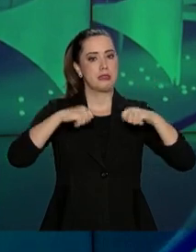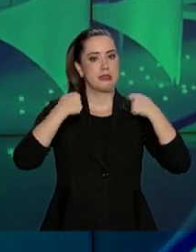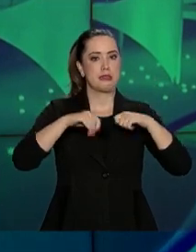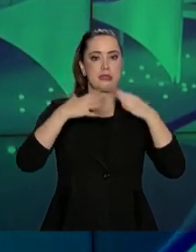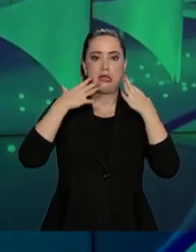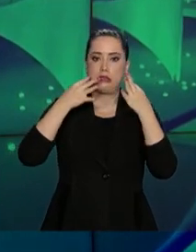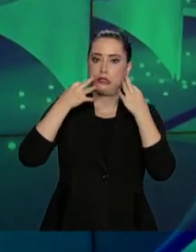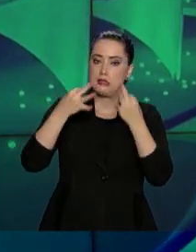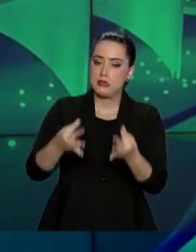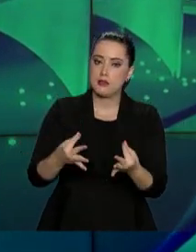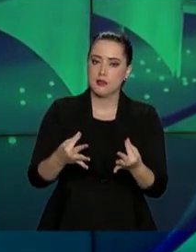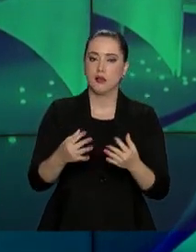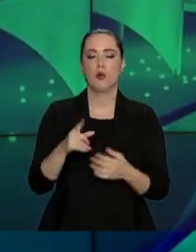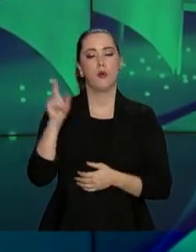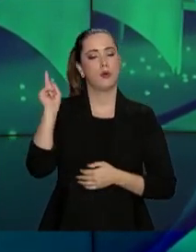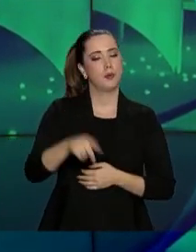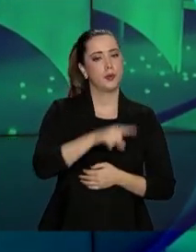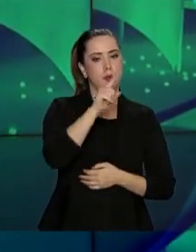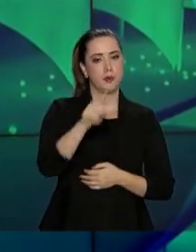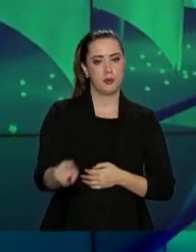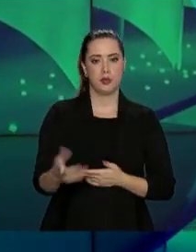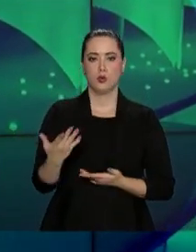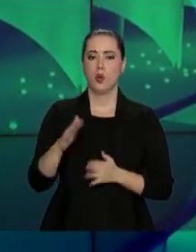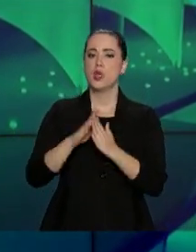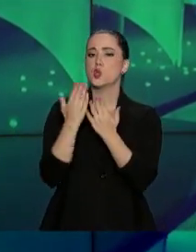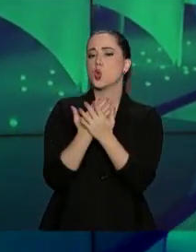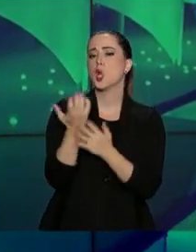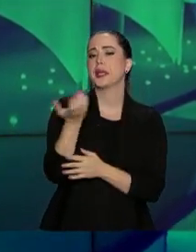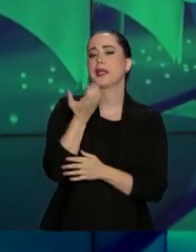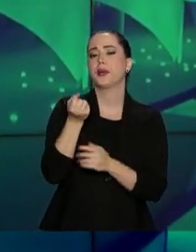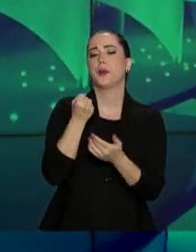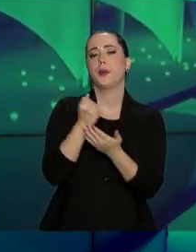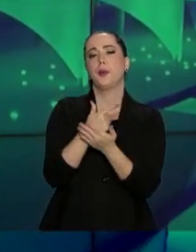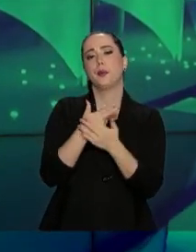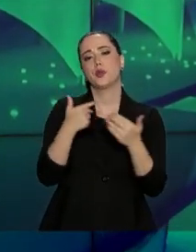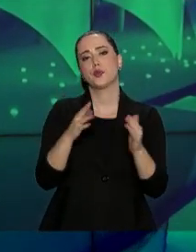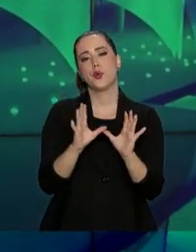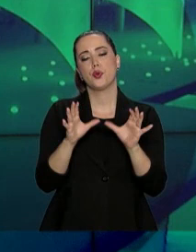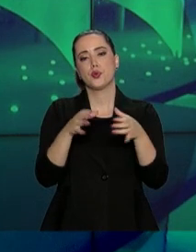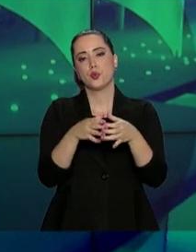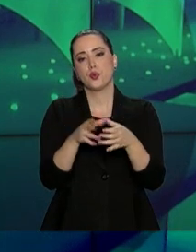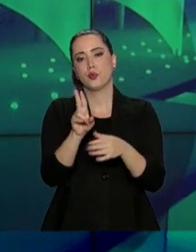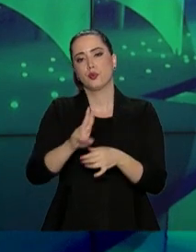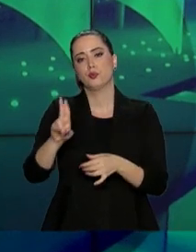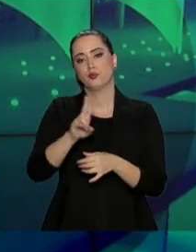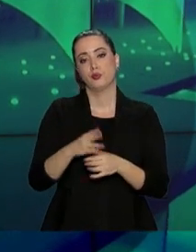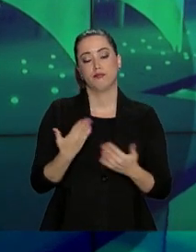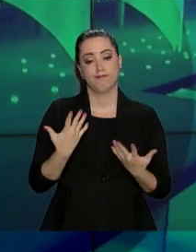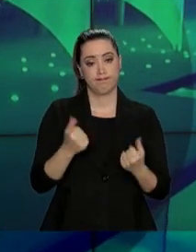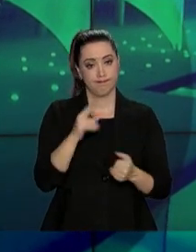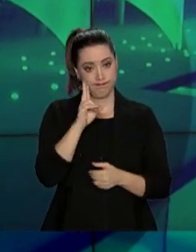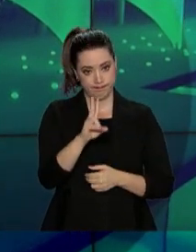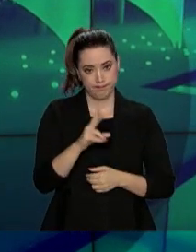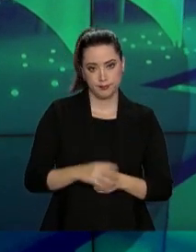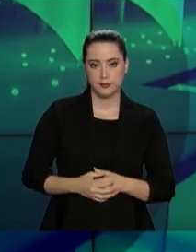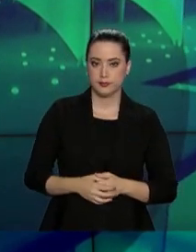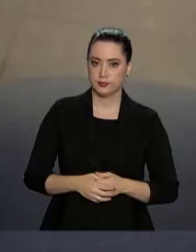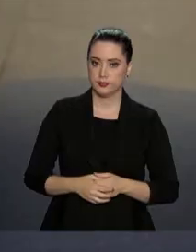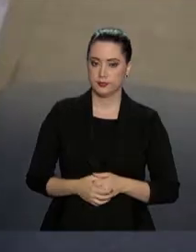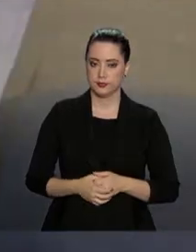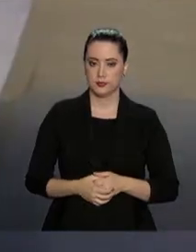precisa ficar atento. É proibido, por exemplo, a escola exigir a compra de itens de uso coletivo. Confira na reportagem.